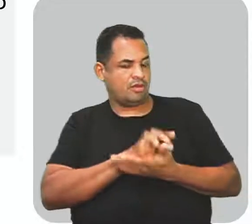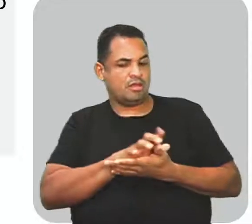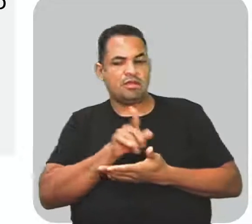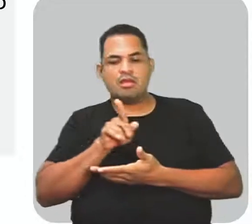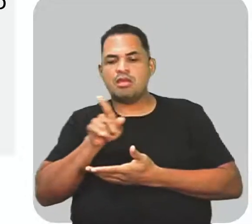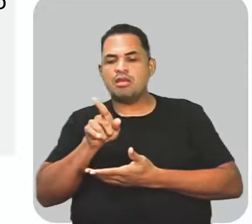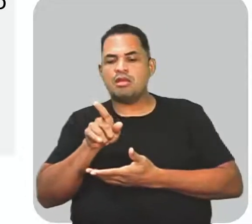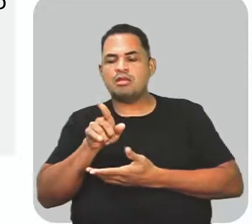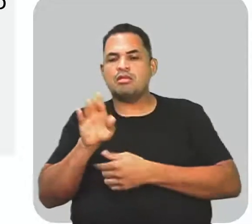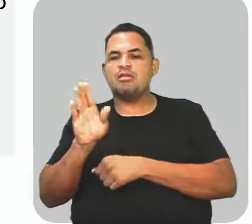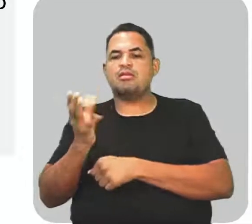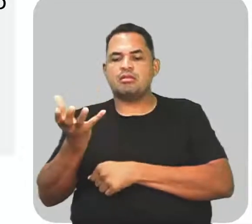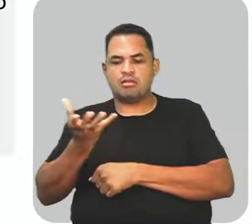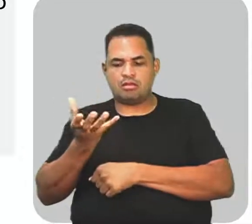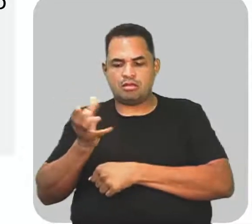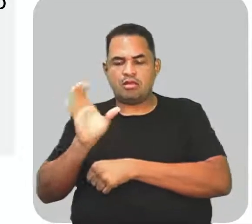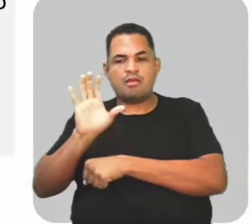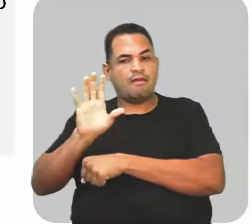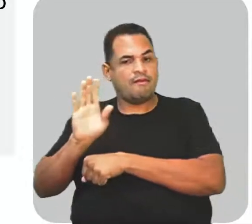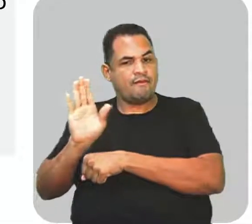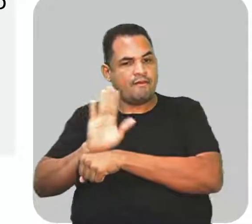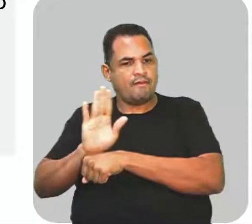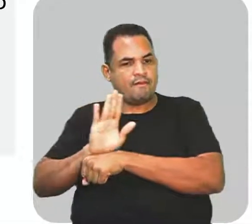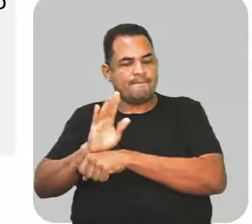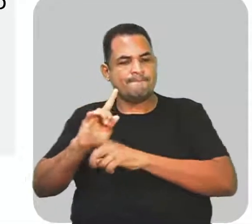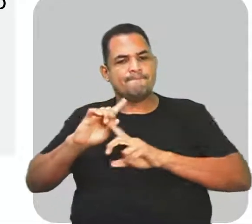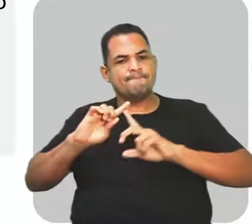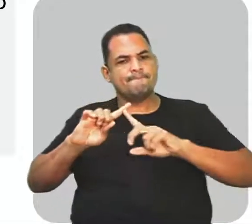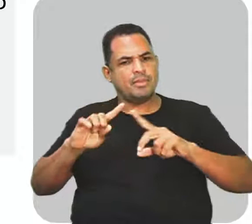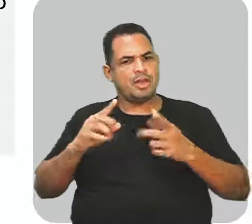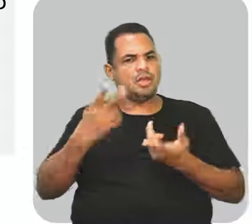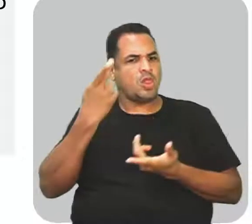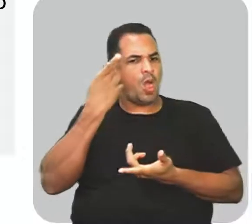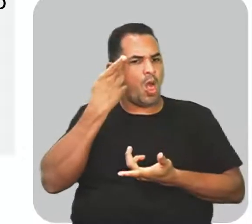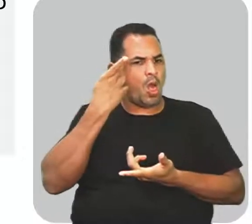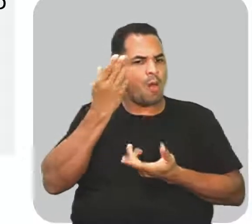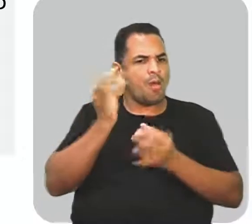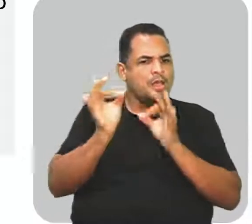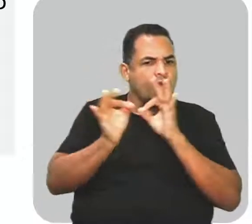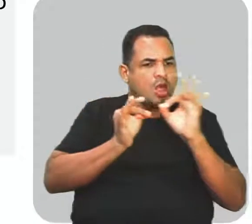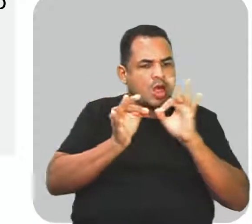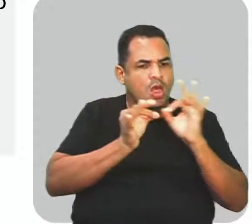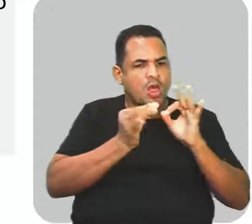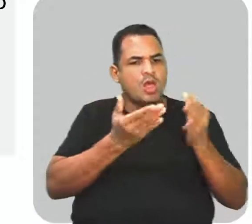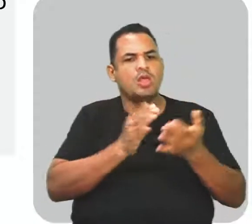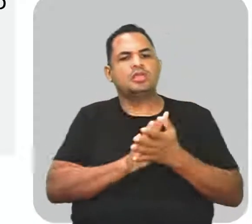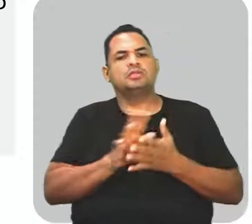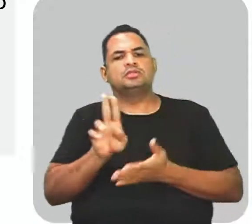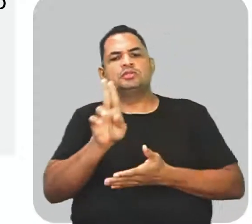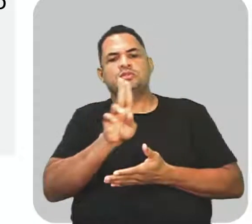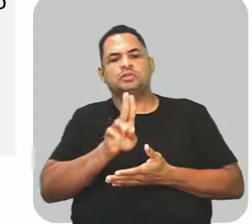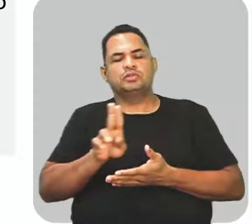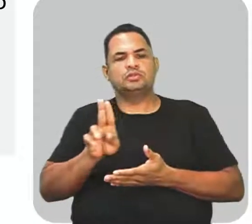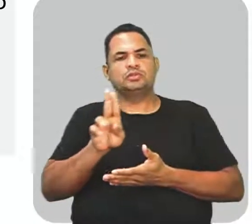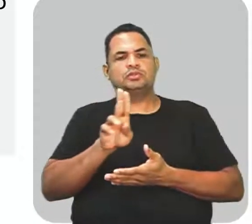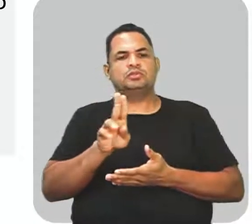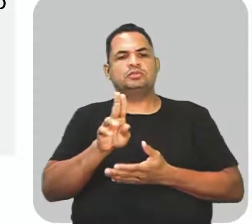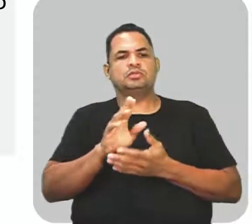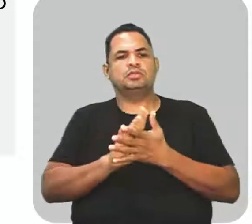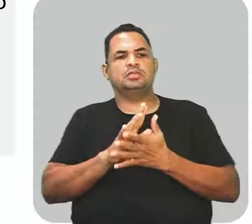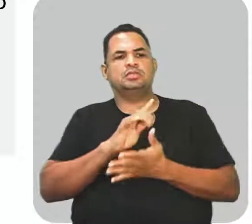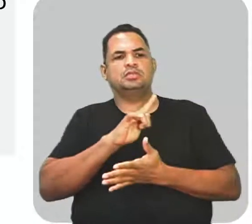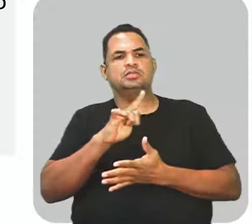filme. Mas, propositalmente, essa construção fez uso aí do